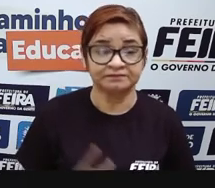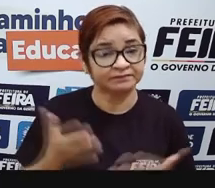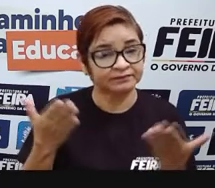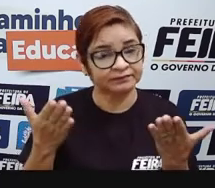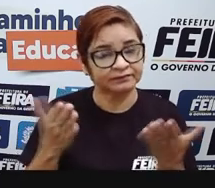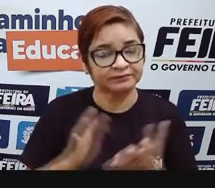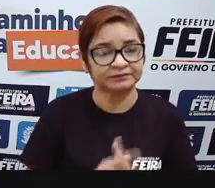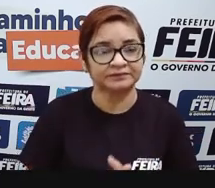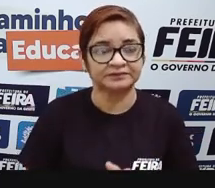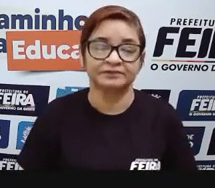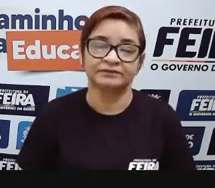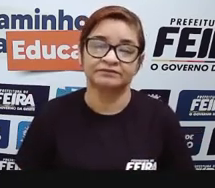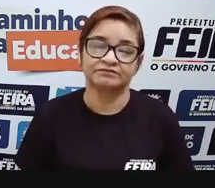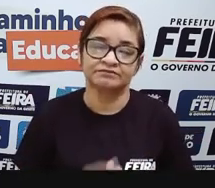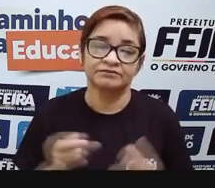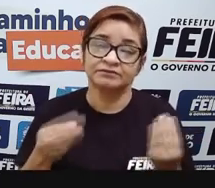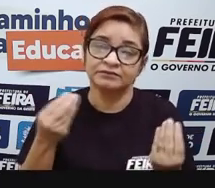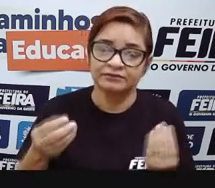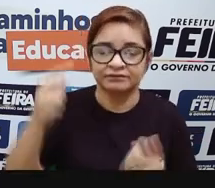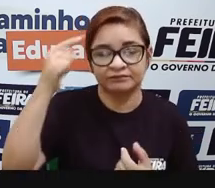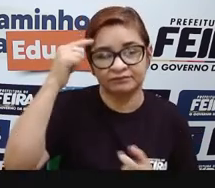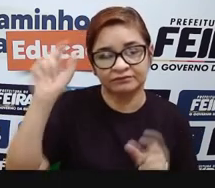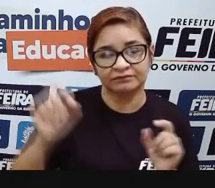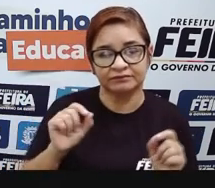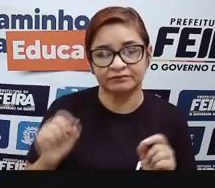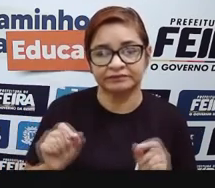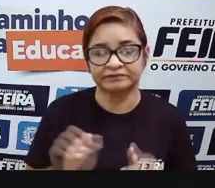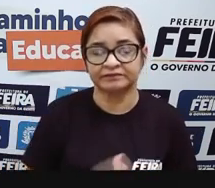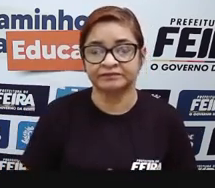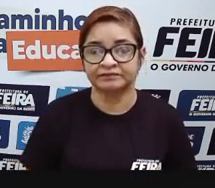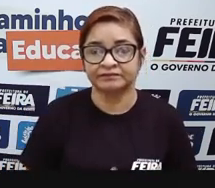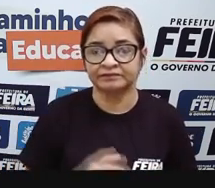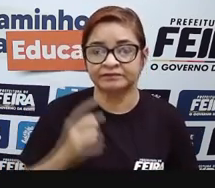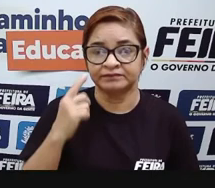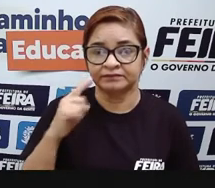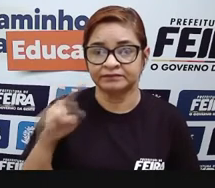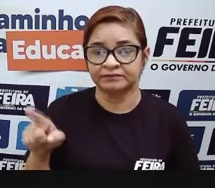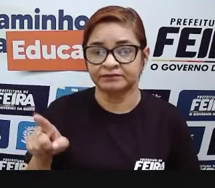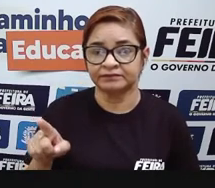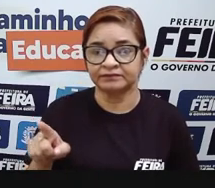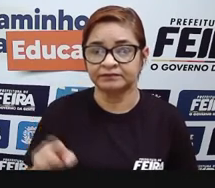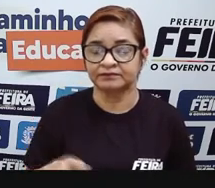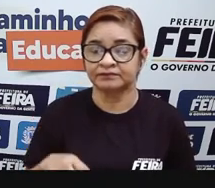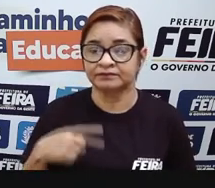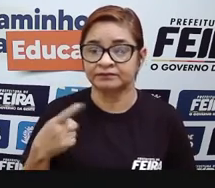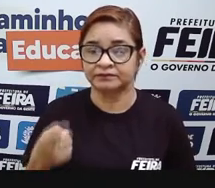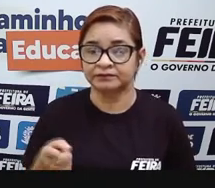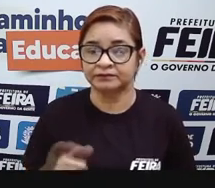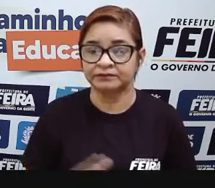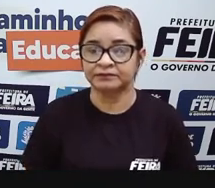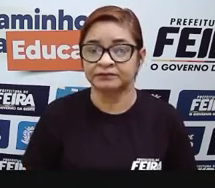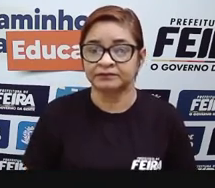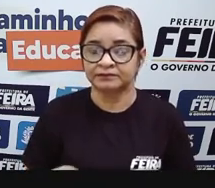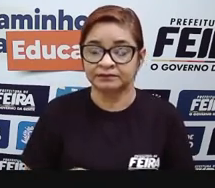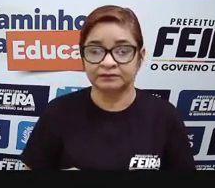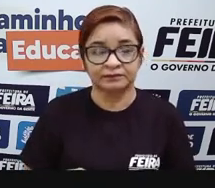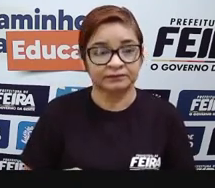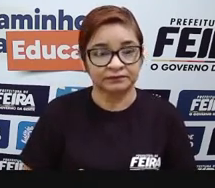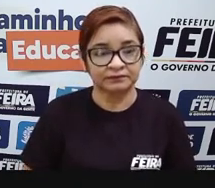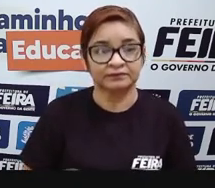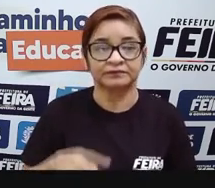opinião. Converse com as pessoas sobre isso, tá bom? Aqui tem outra reportagem que vocês podem estar acessando,